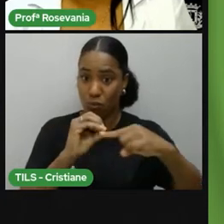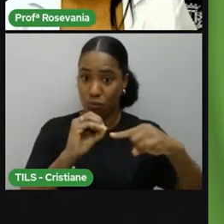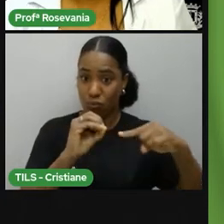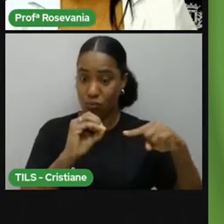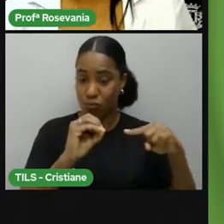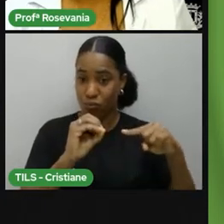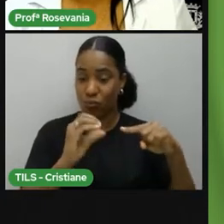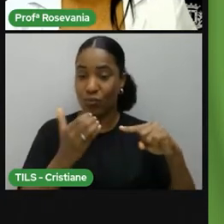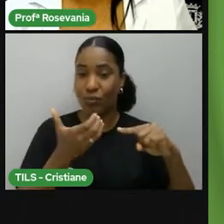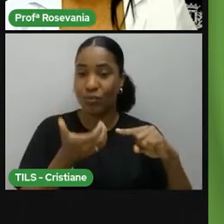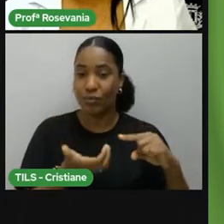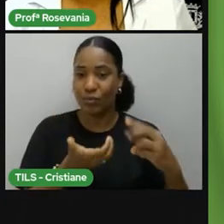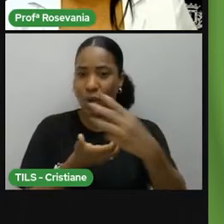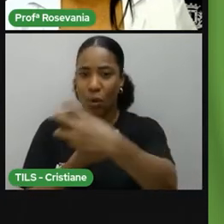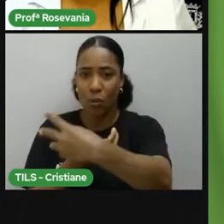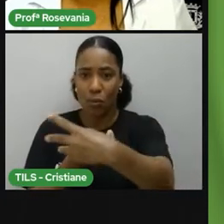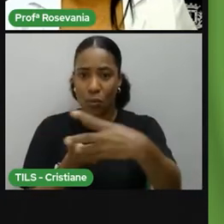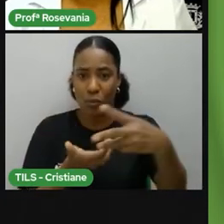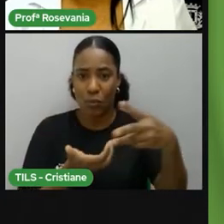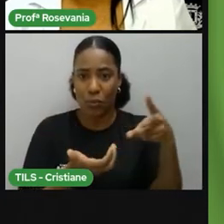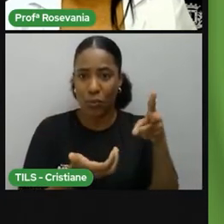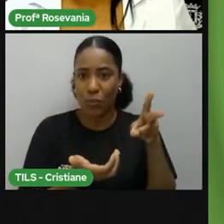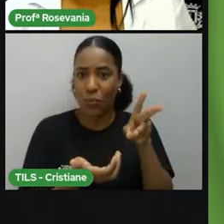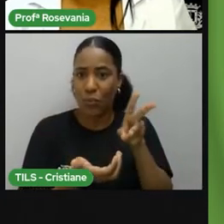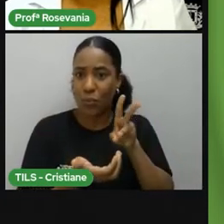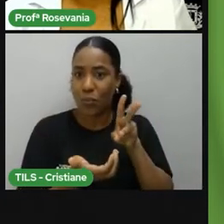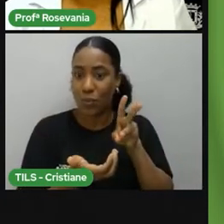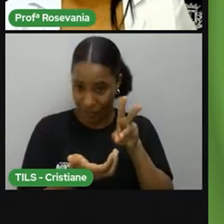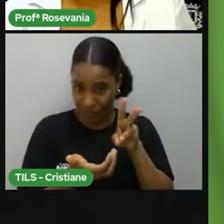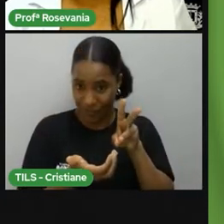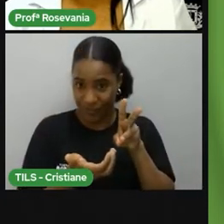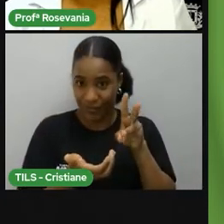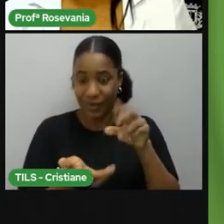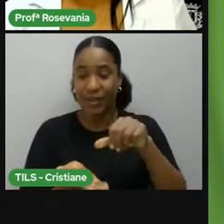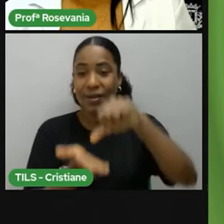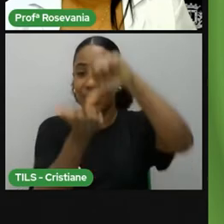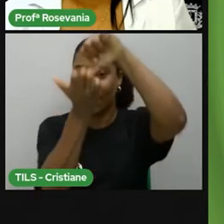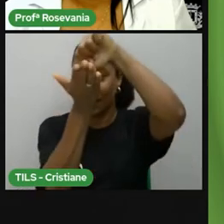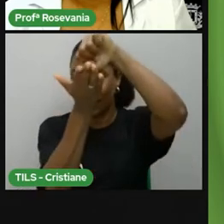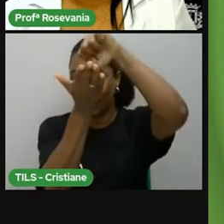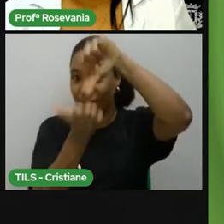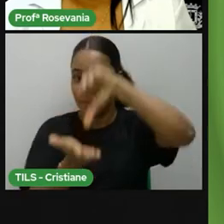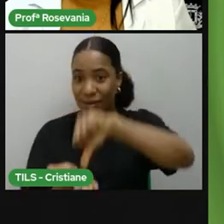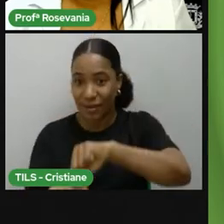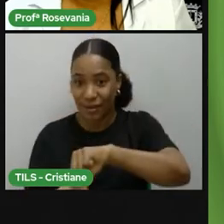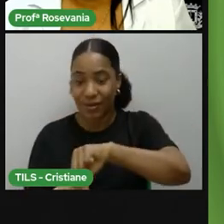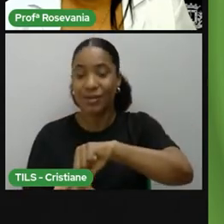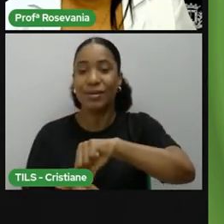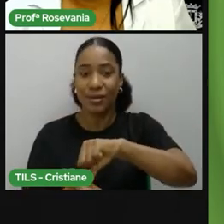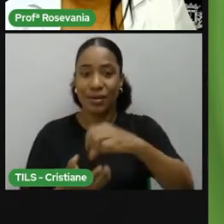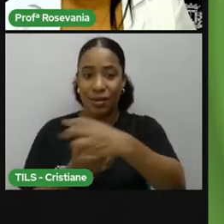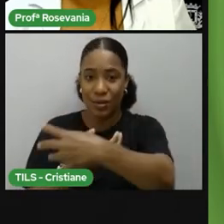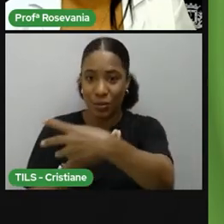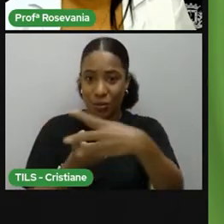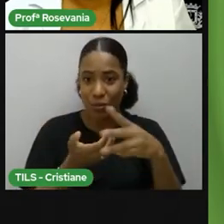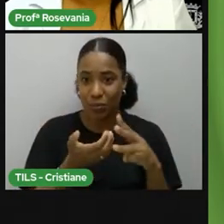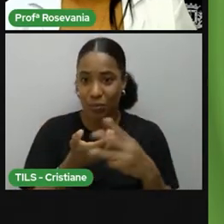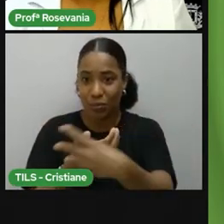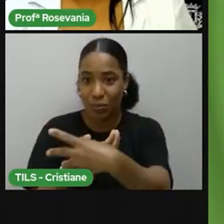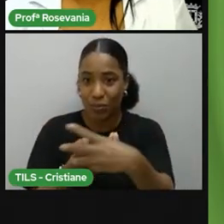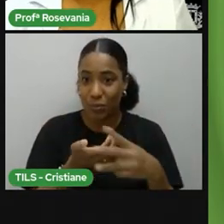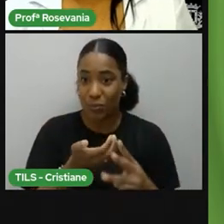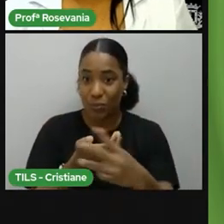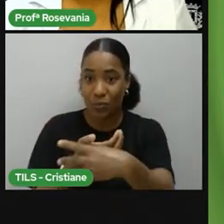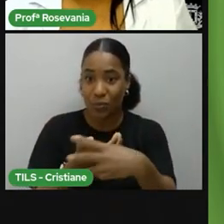Terra, e, à medida que eu vou indo em direção aos polos, esses círculos, eles vão ficando cada vez menores até vir realmente um pontinho.